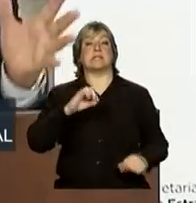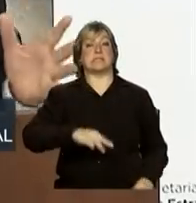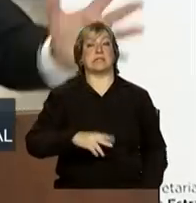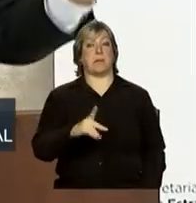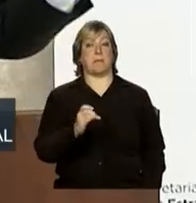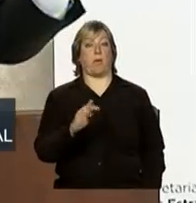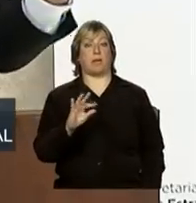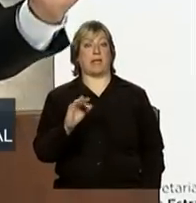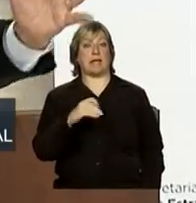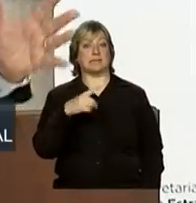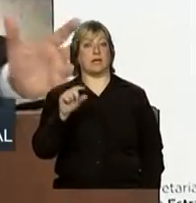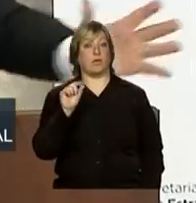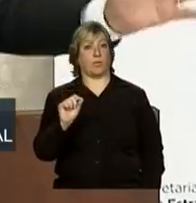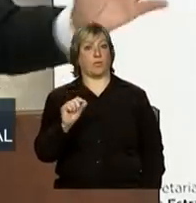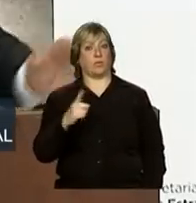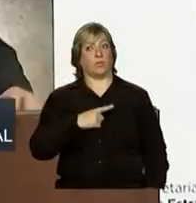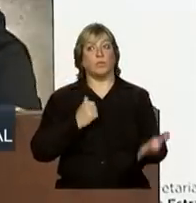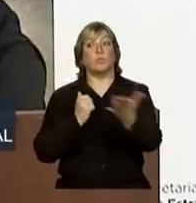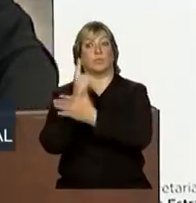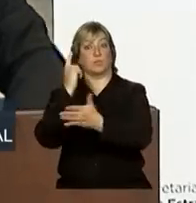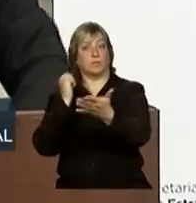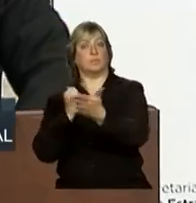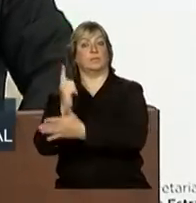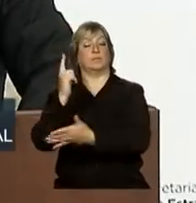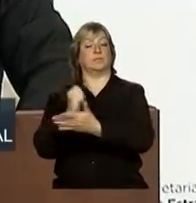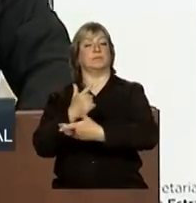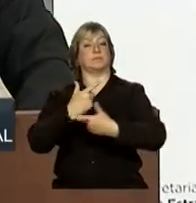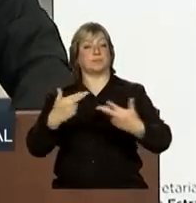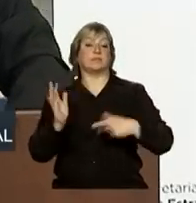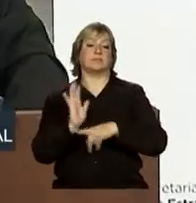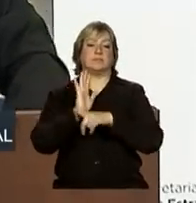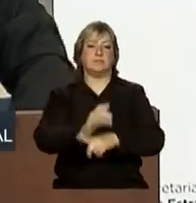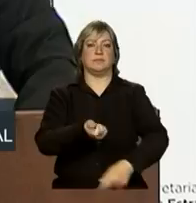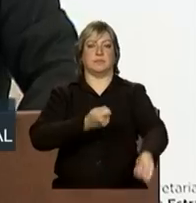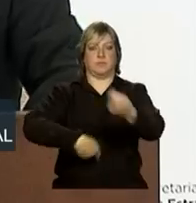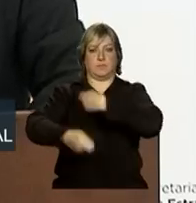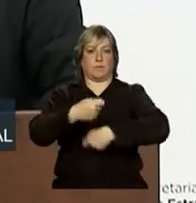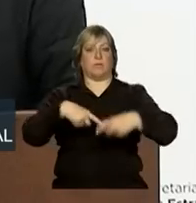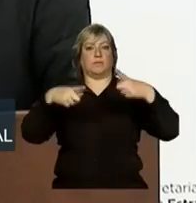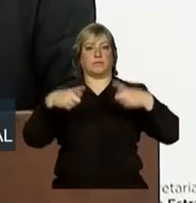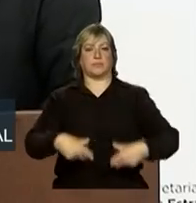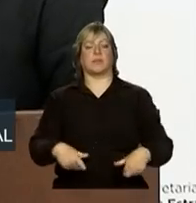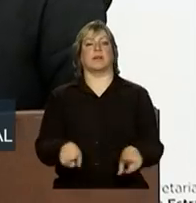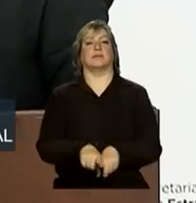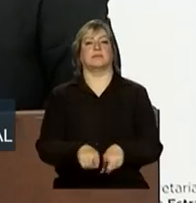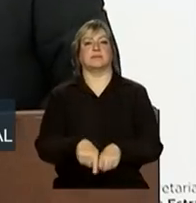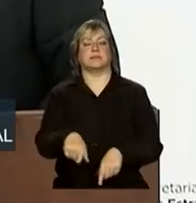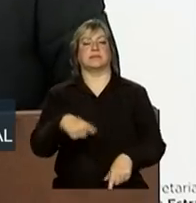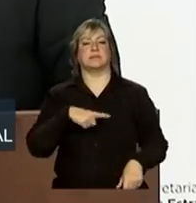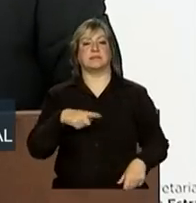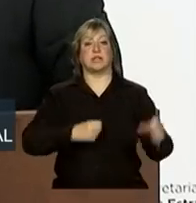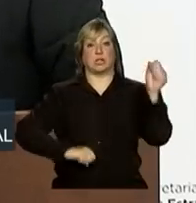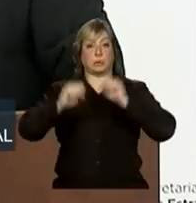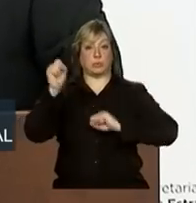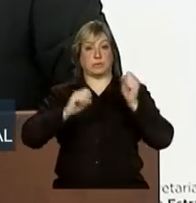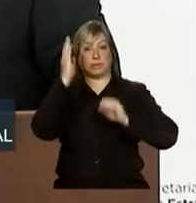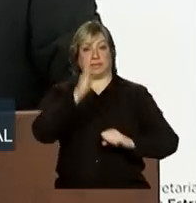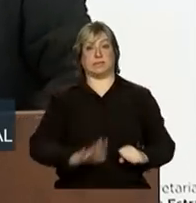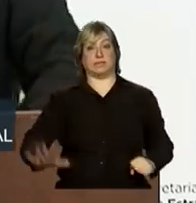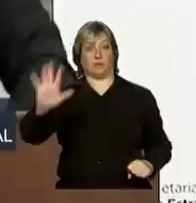alimentam uma parte significativa do comércio local, enquanto que a indústria nacional